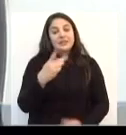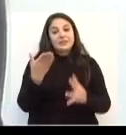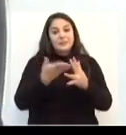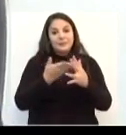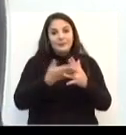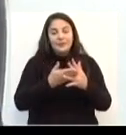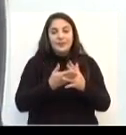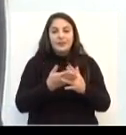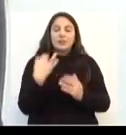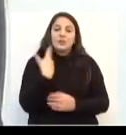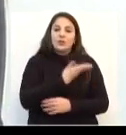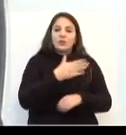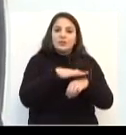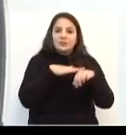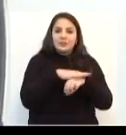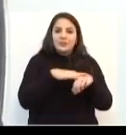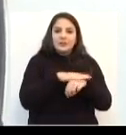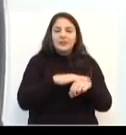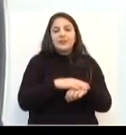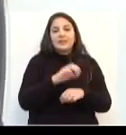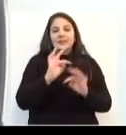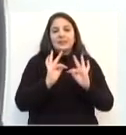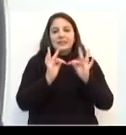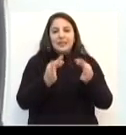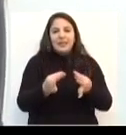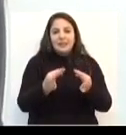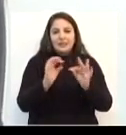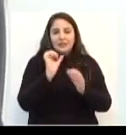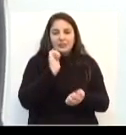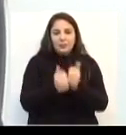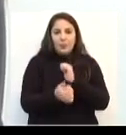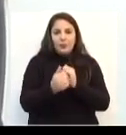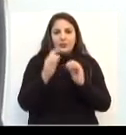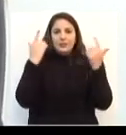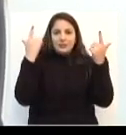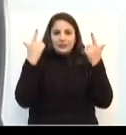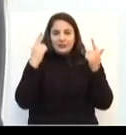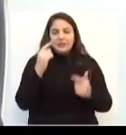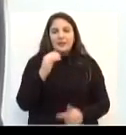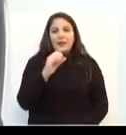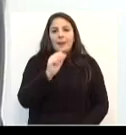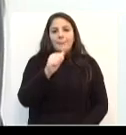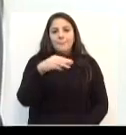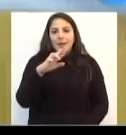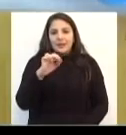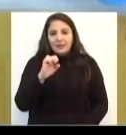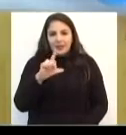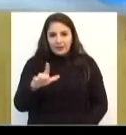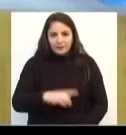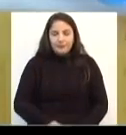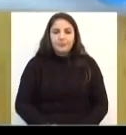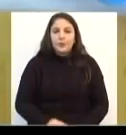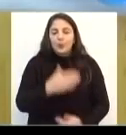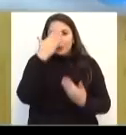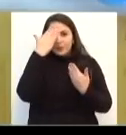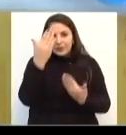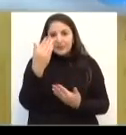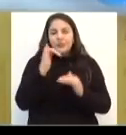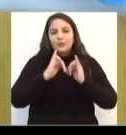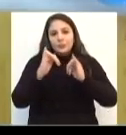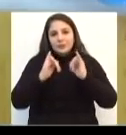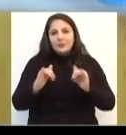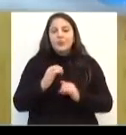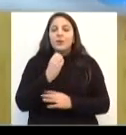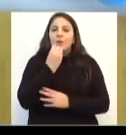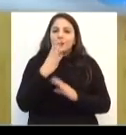Neste segundo bloco do Jornal da Câmara, eu conversei com o técnico em esporte e lazer do SESC, a Maurel Schneider. Obrigada